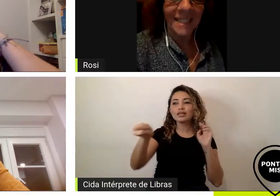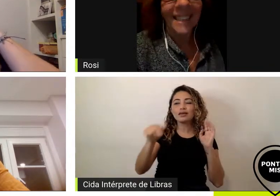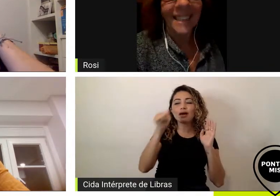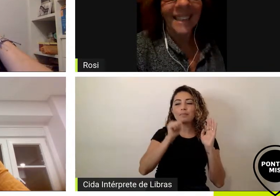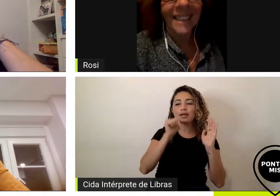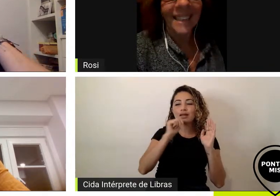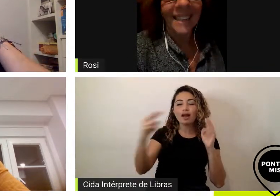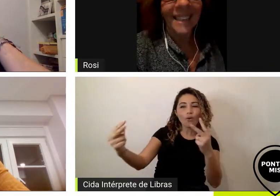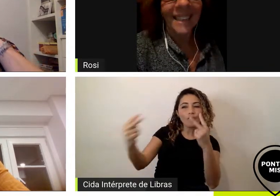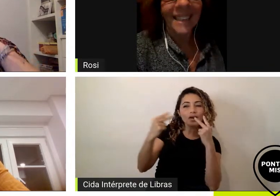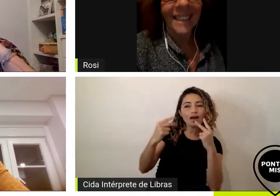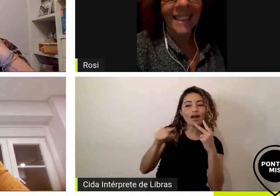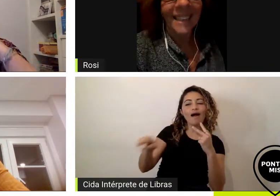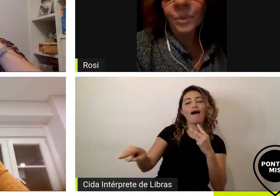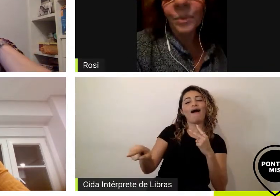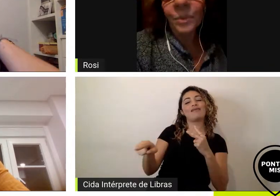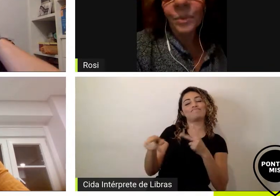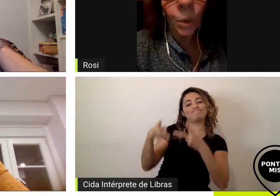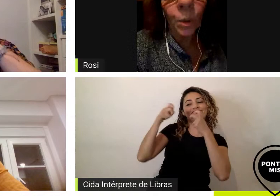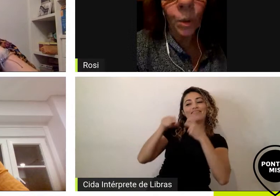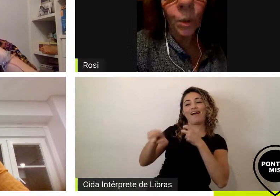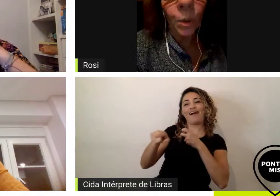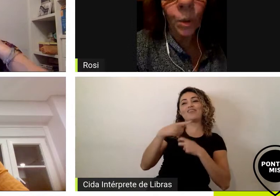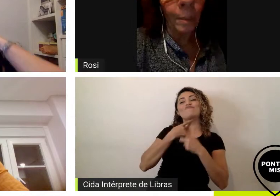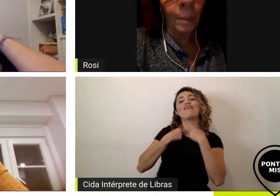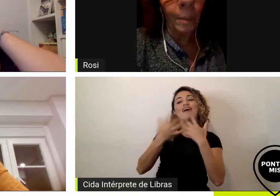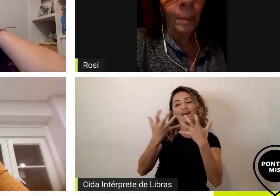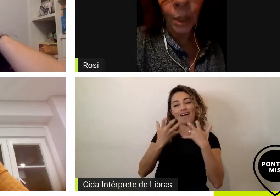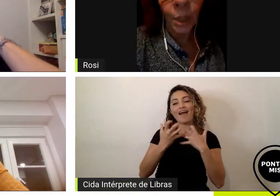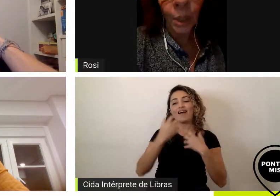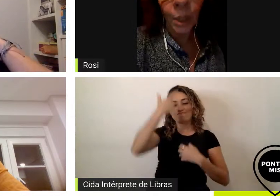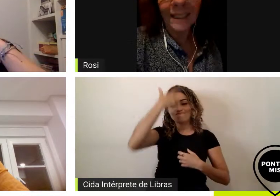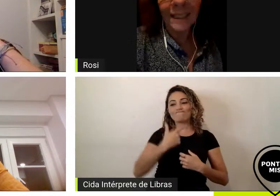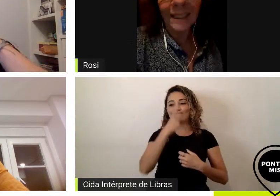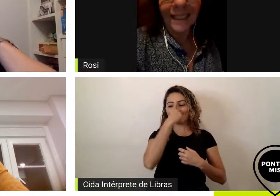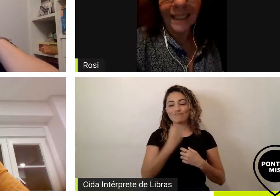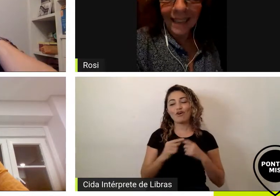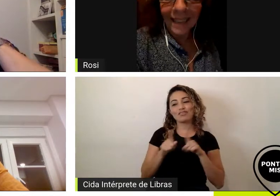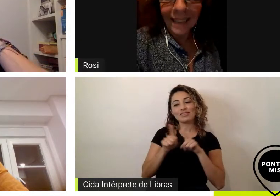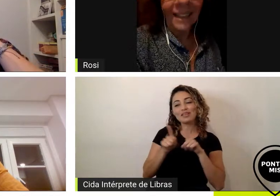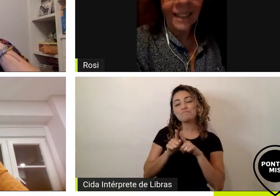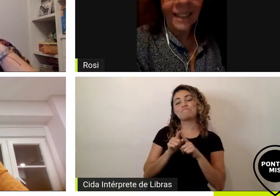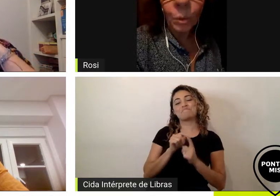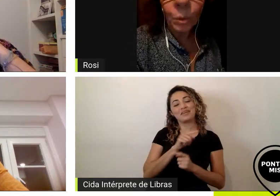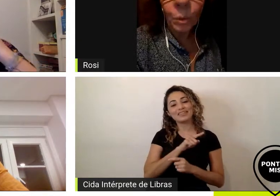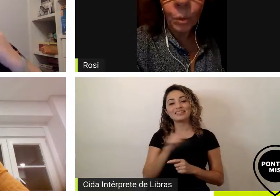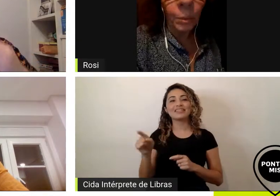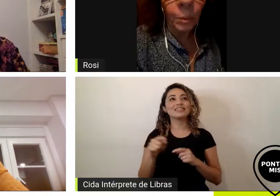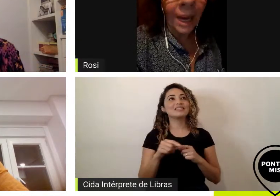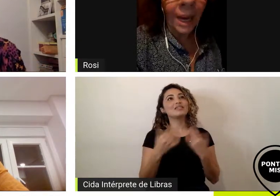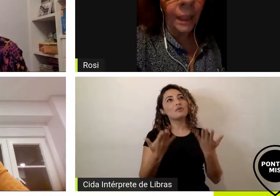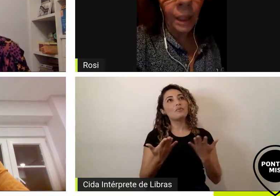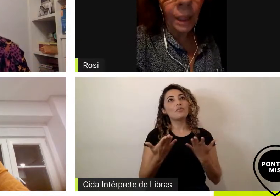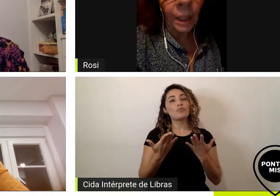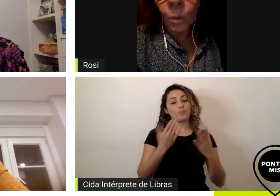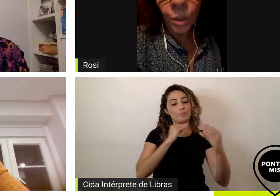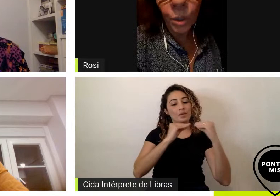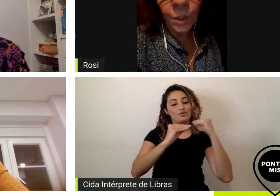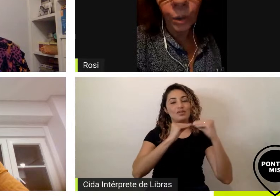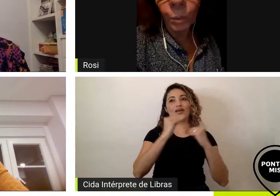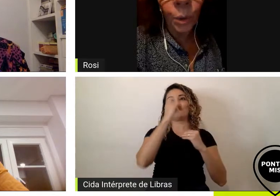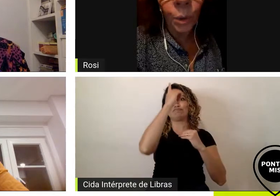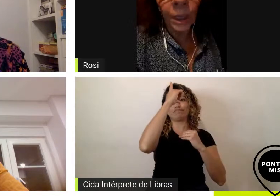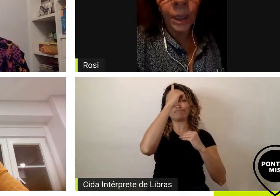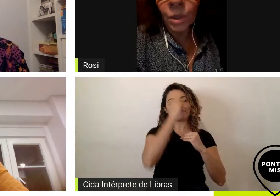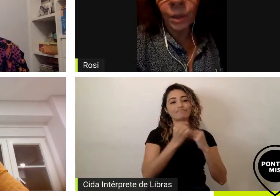todas elas querem ter umas bruxinhas então foi com muito amor que eu abracei a Morgana com muito amor e muito